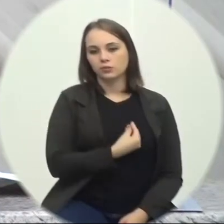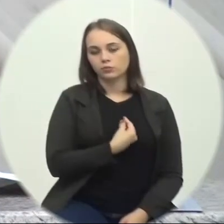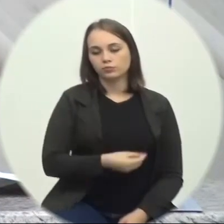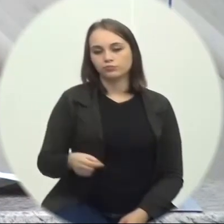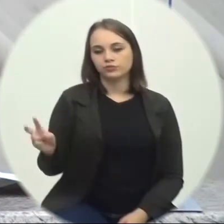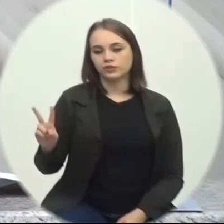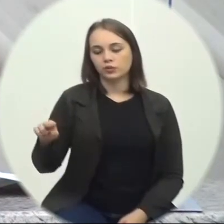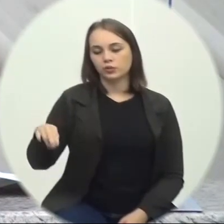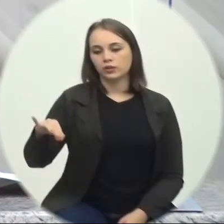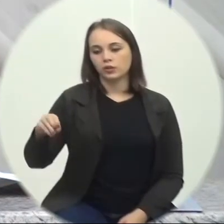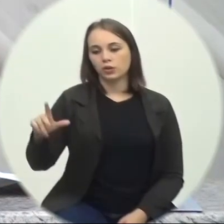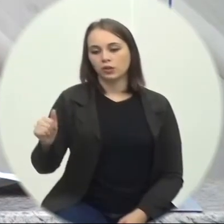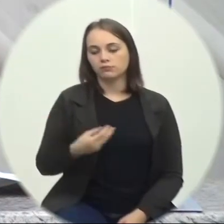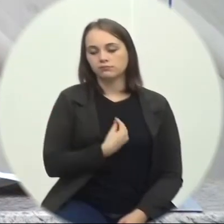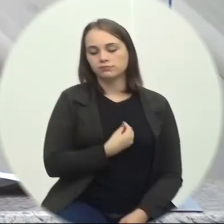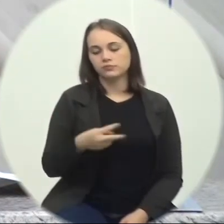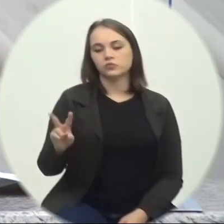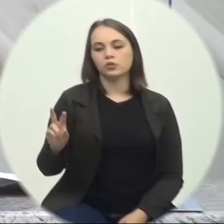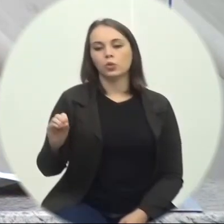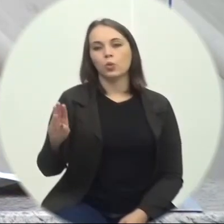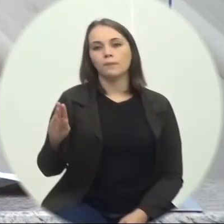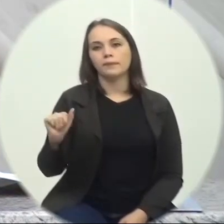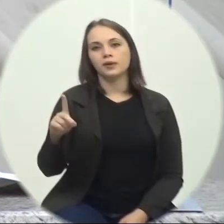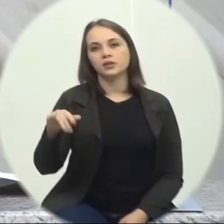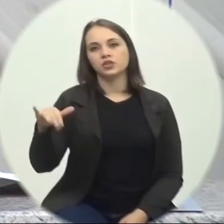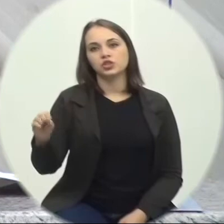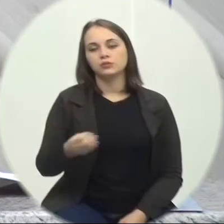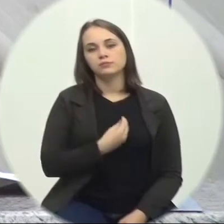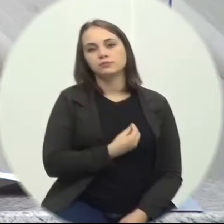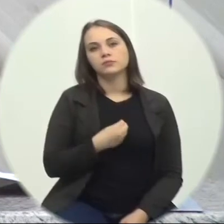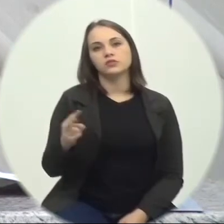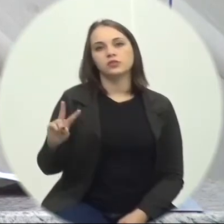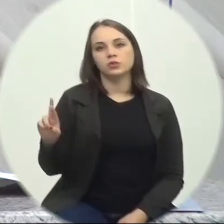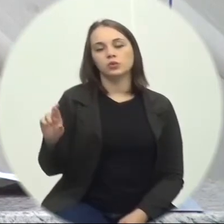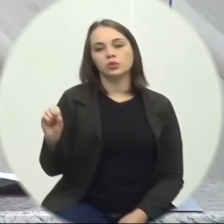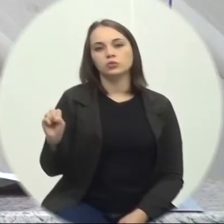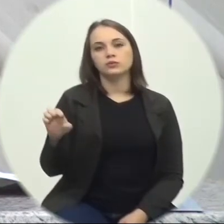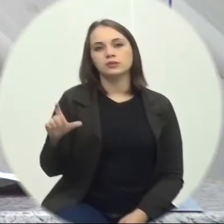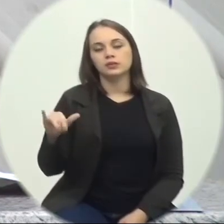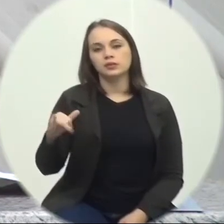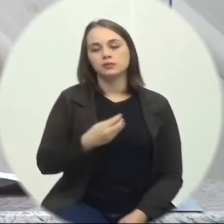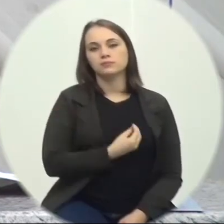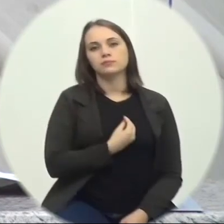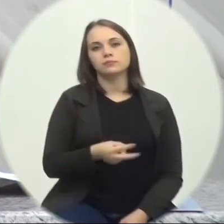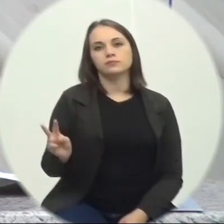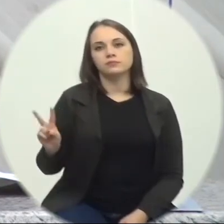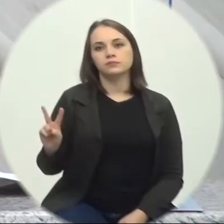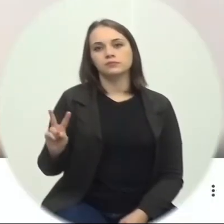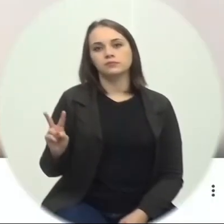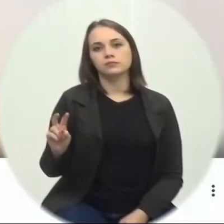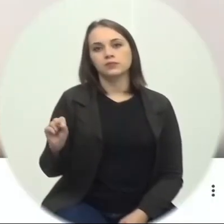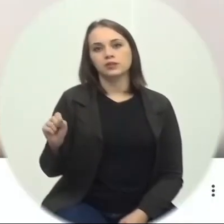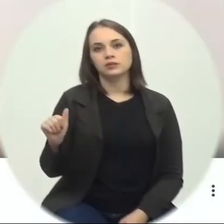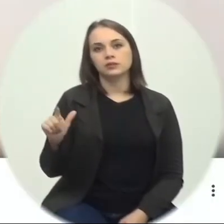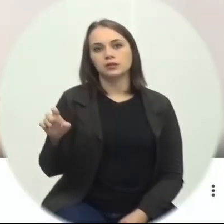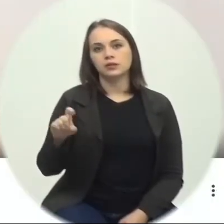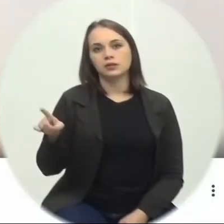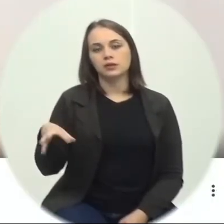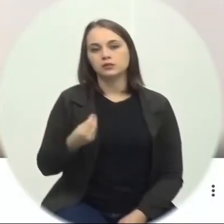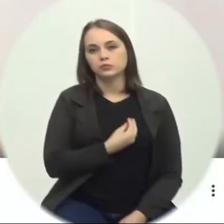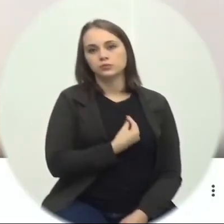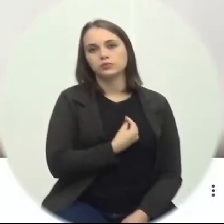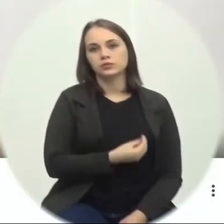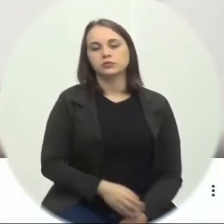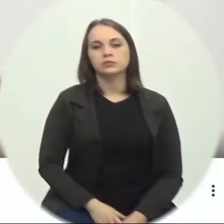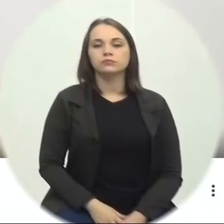Nicola Martins presente vereador Obadias presente vereadora Roseli presente presente vereador Senhora Lima presente